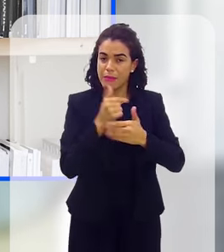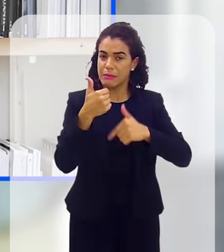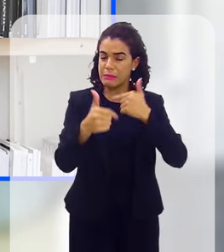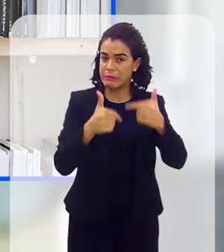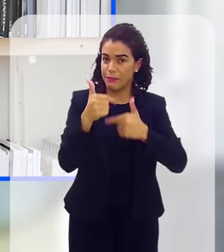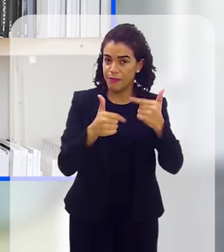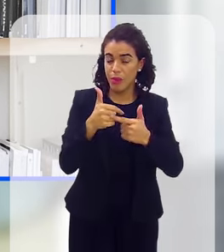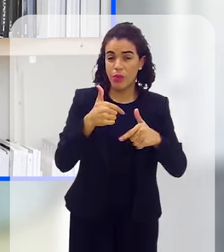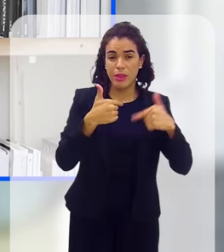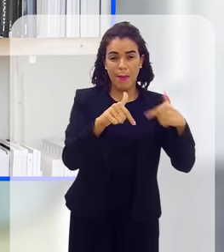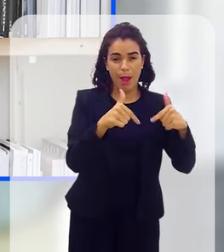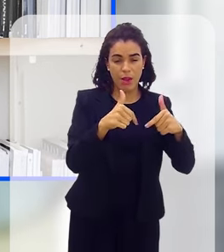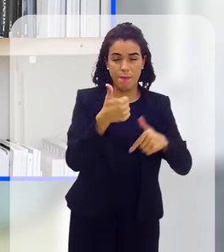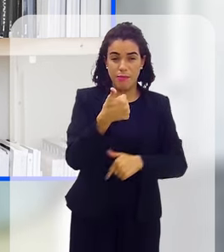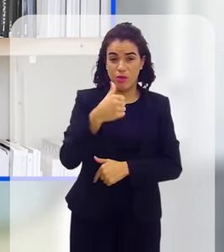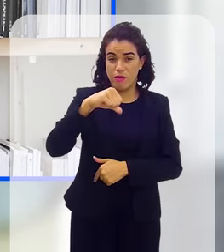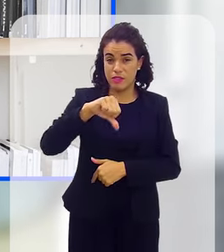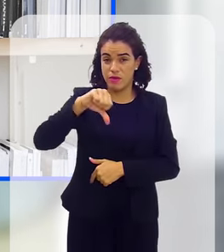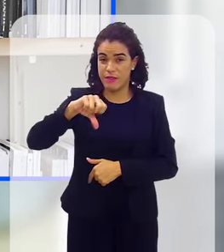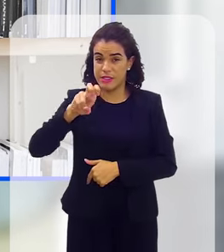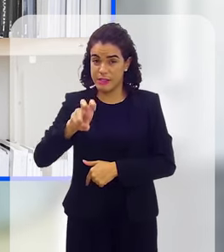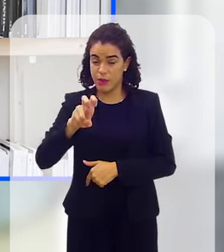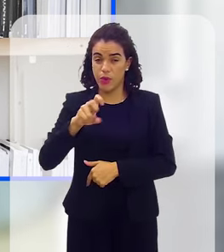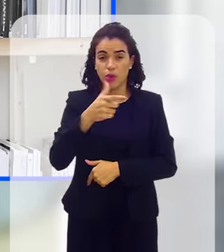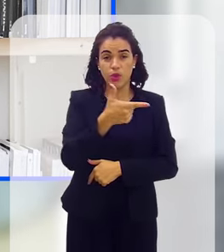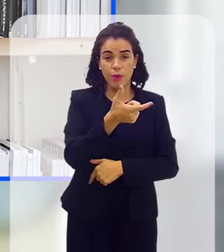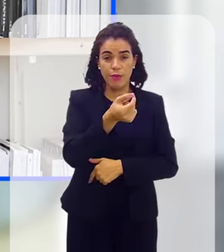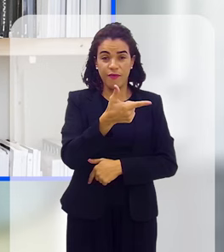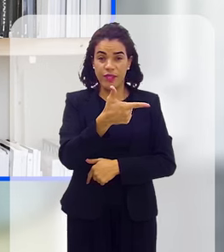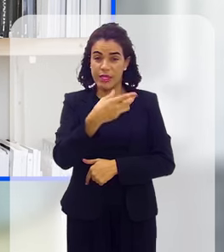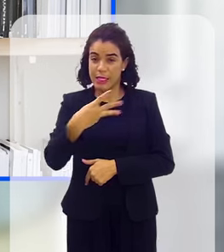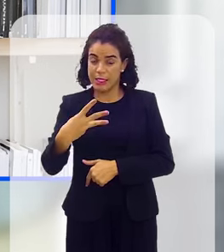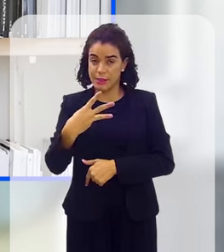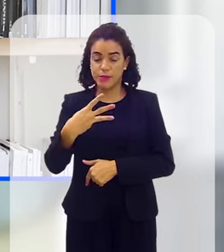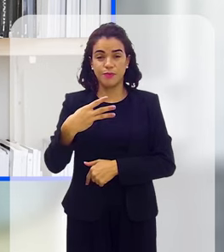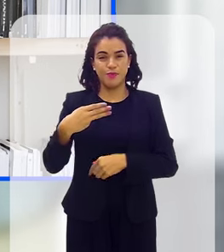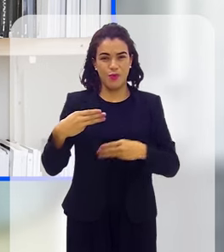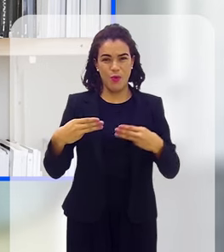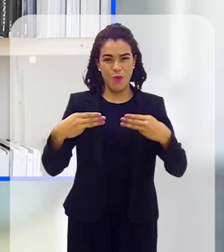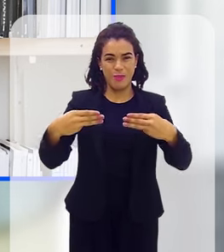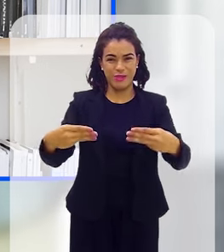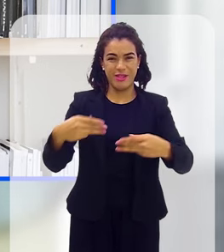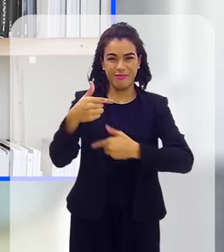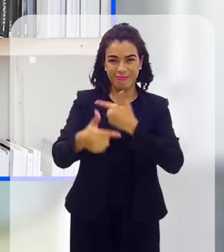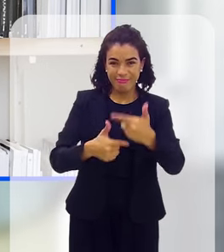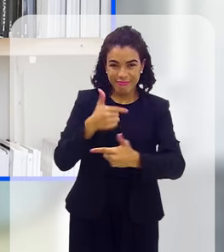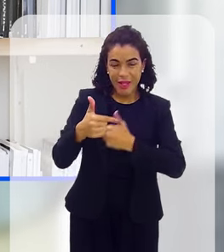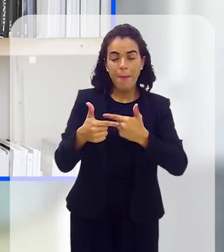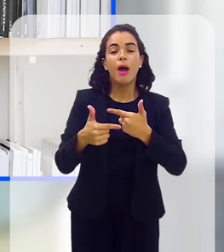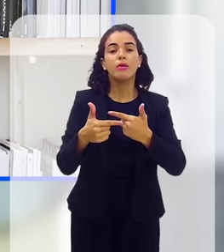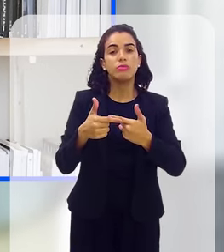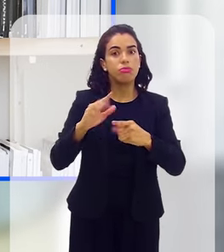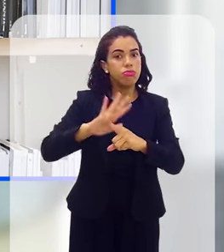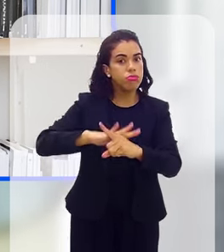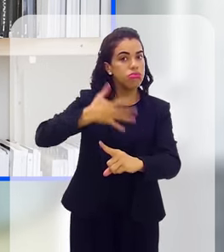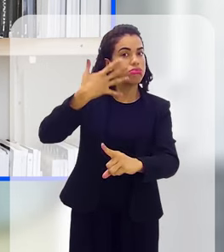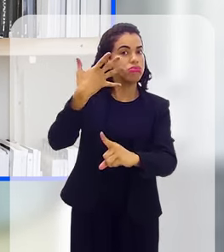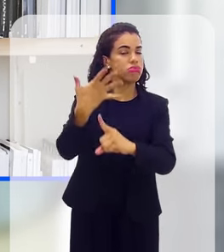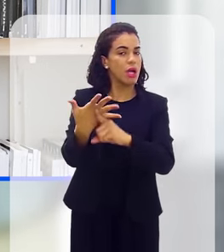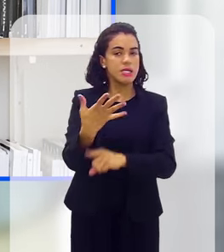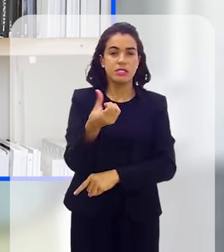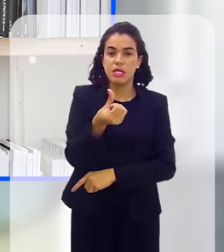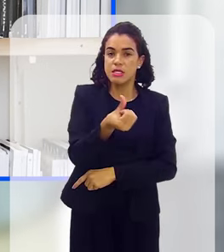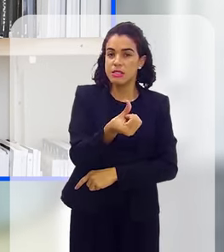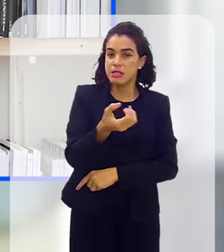1995 e 2023, segundo o Ministério do Trabalho e Emprego, esse número supera 60 mil